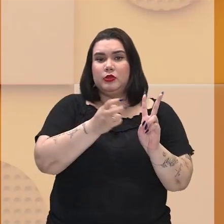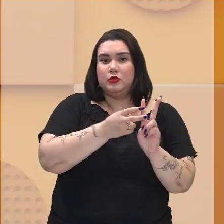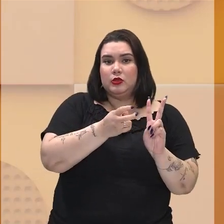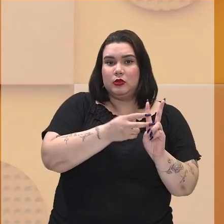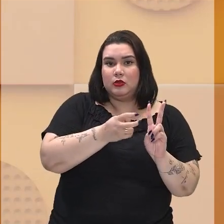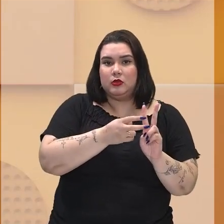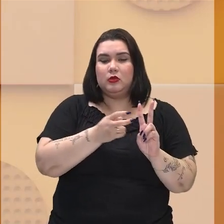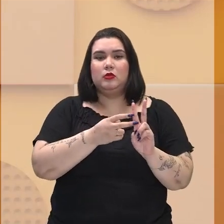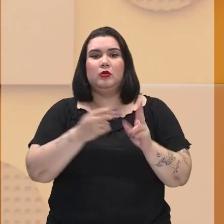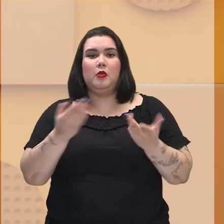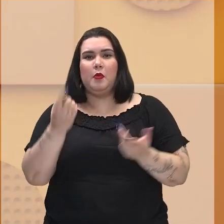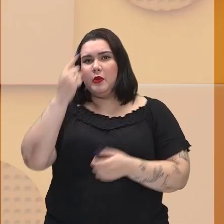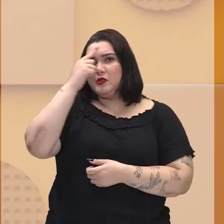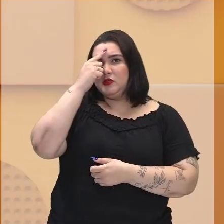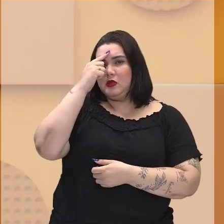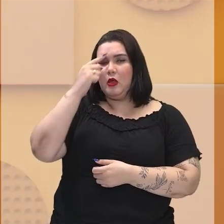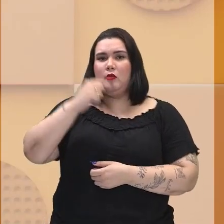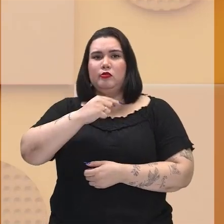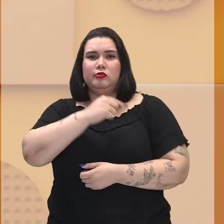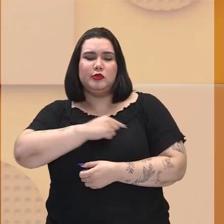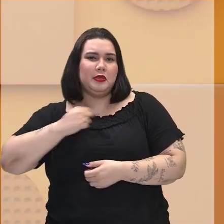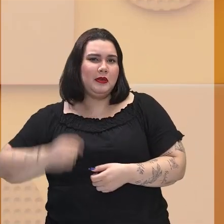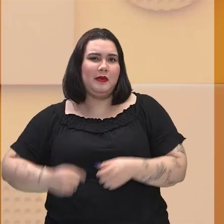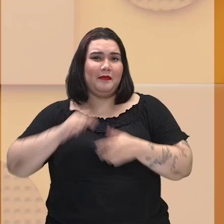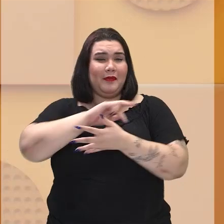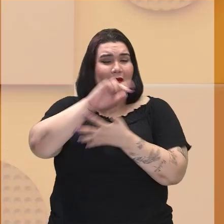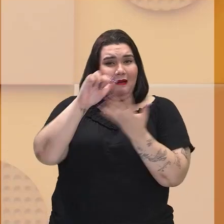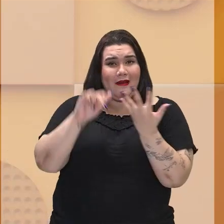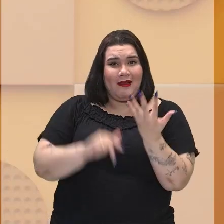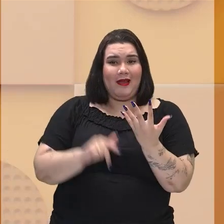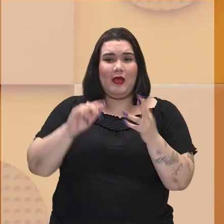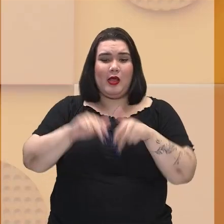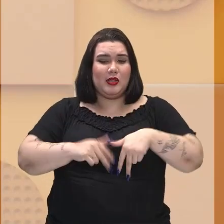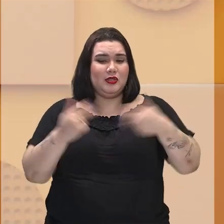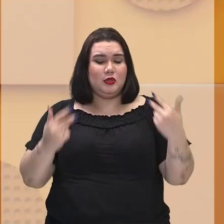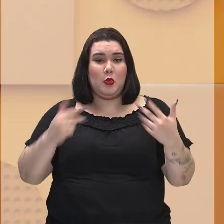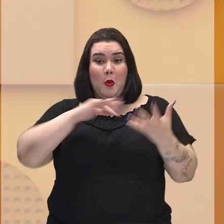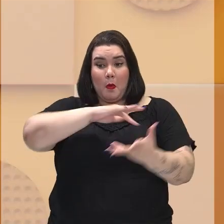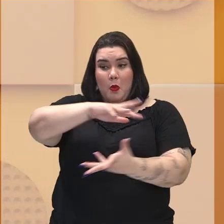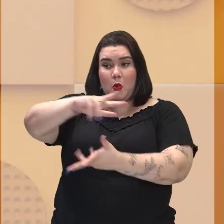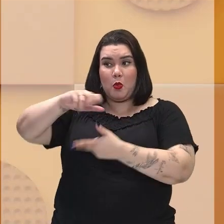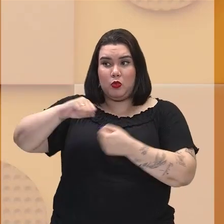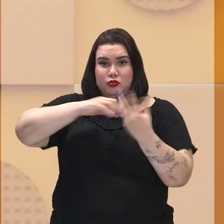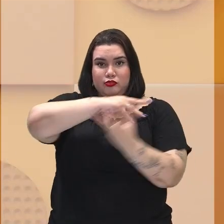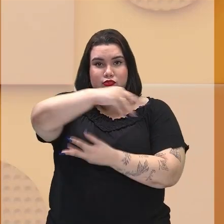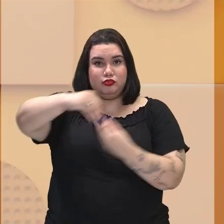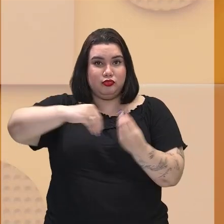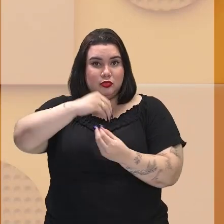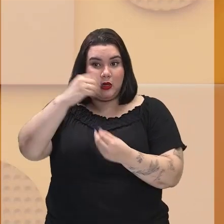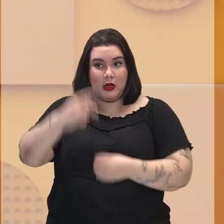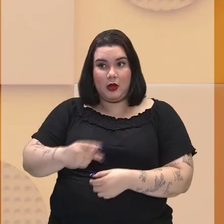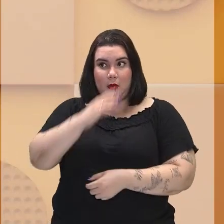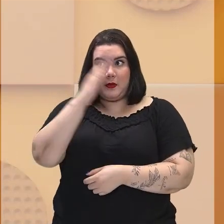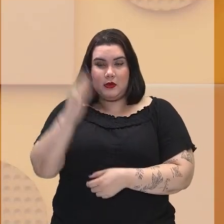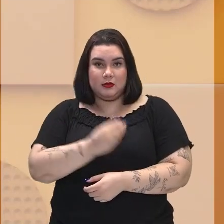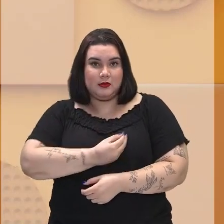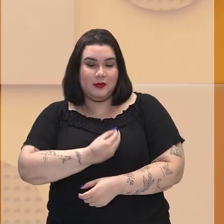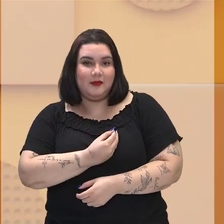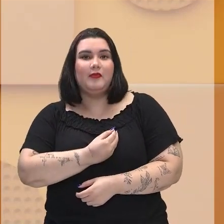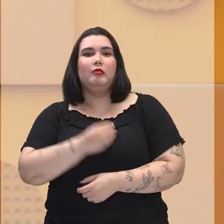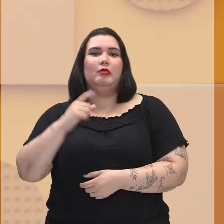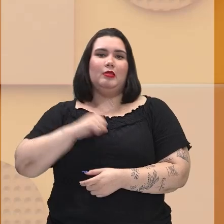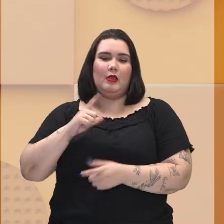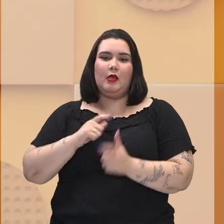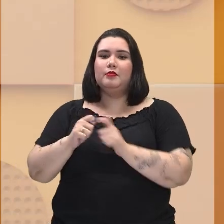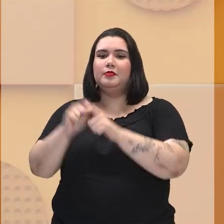o indiano, o chinês, e por aí vai, diversas etnias de lugares diferentes do mundo misturados aqui, ainda tem gente